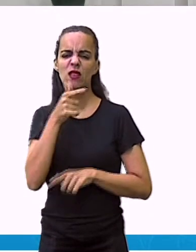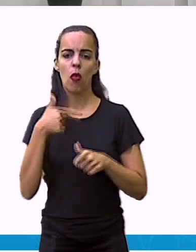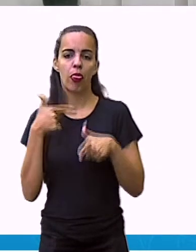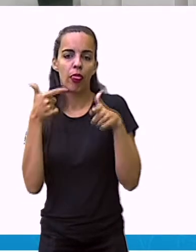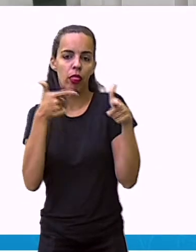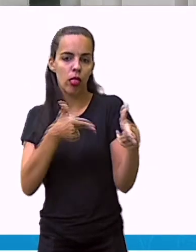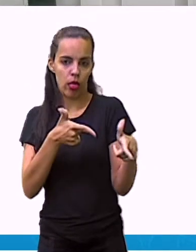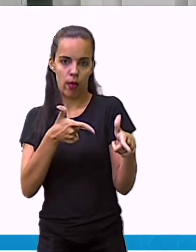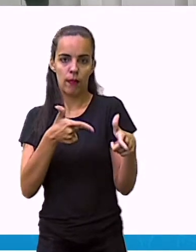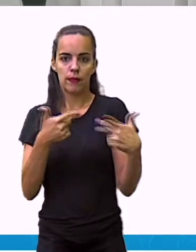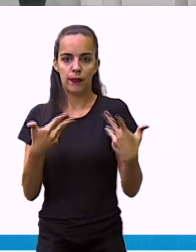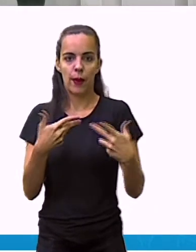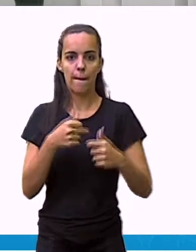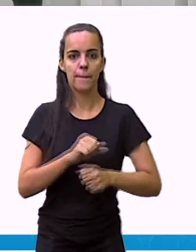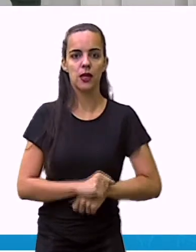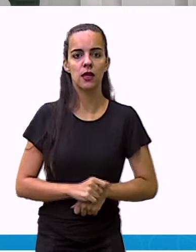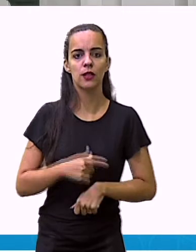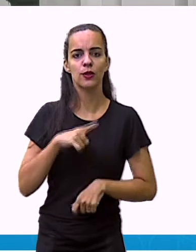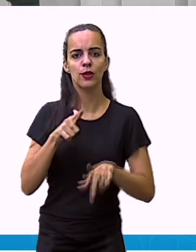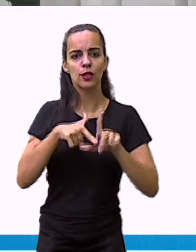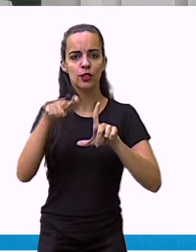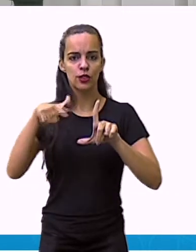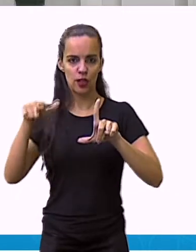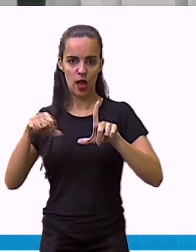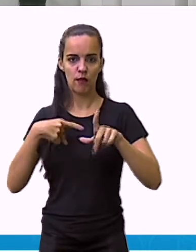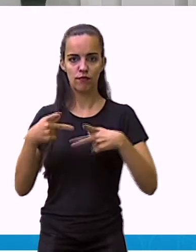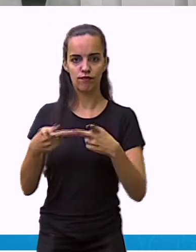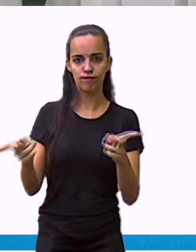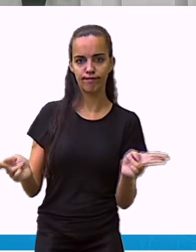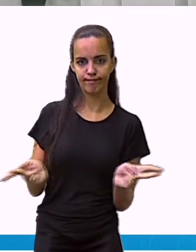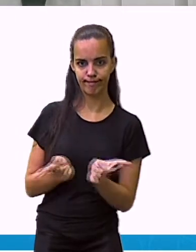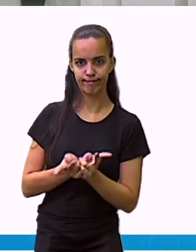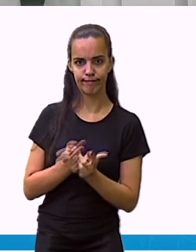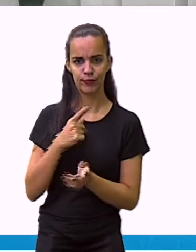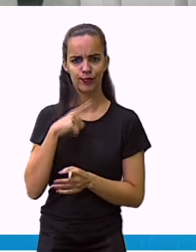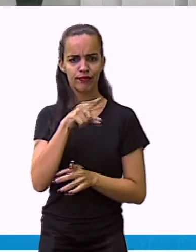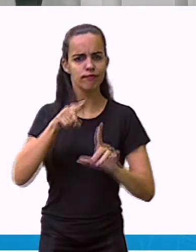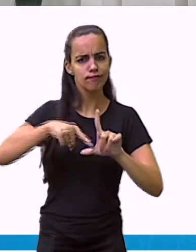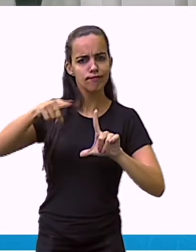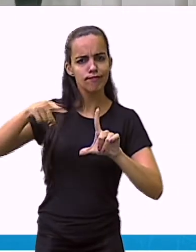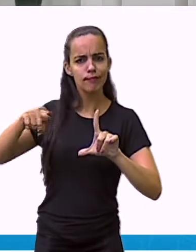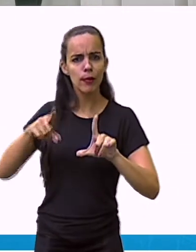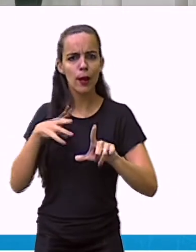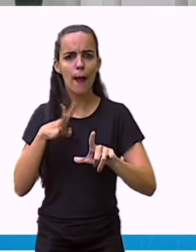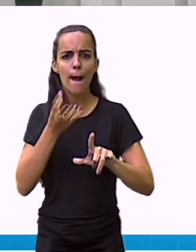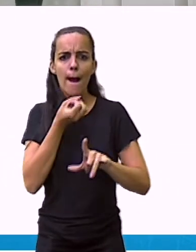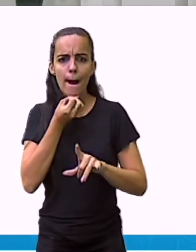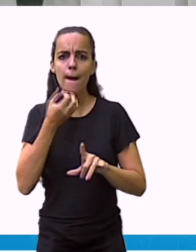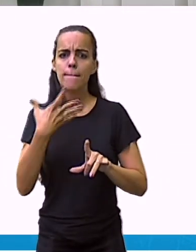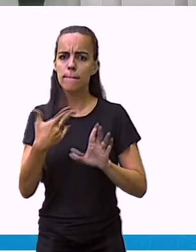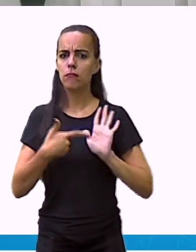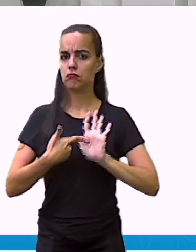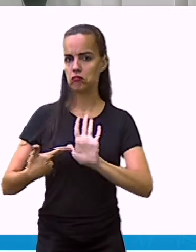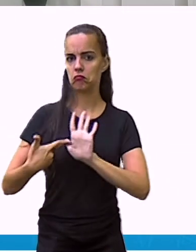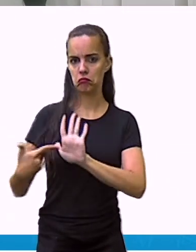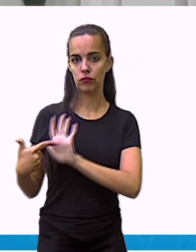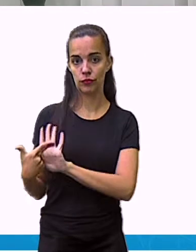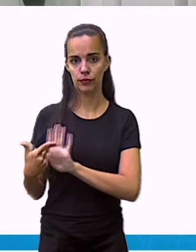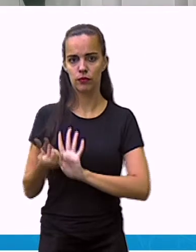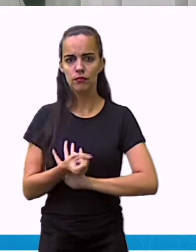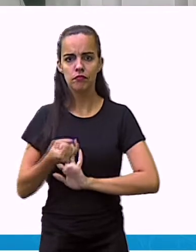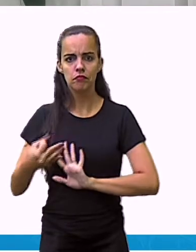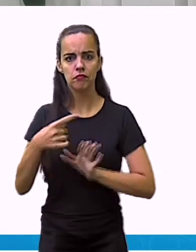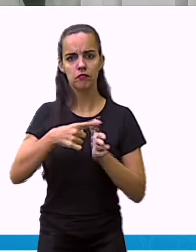apelido de gráfico de pizza. Esse é um tipo de gráfico muito bom para mostrar quantas são as partes